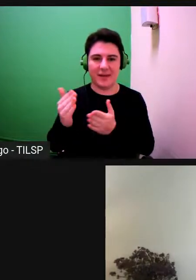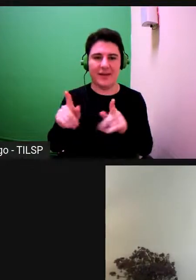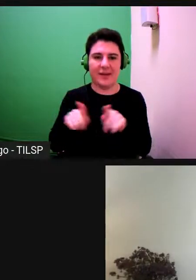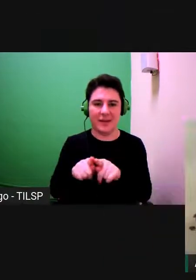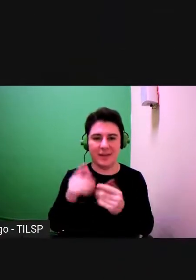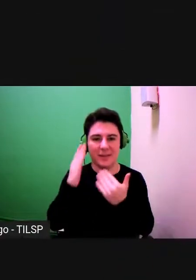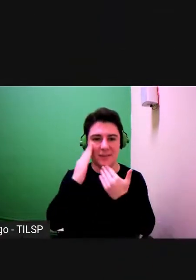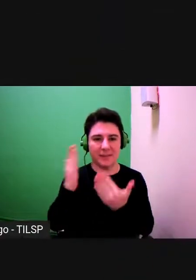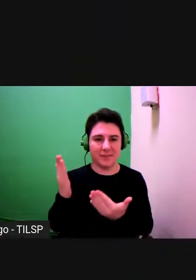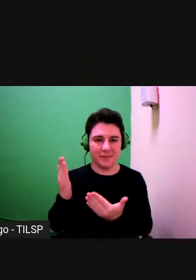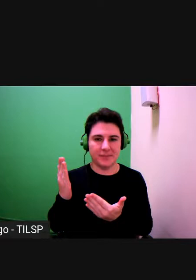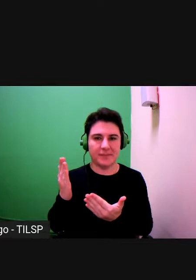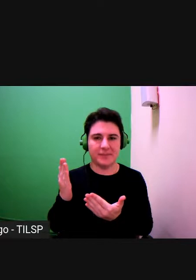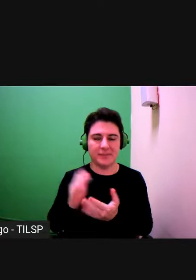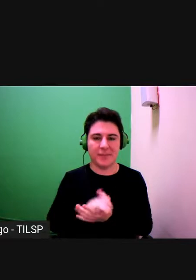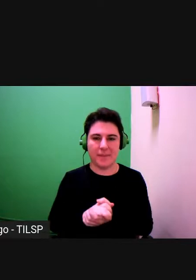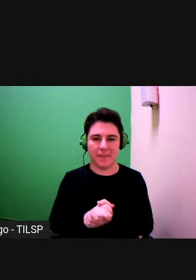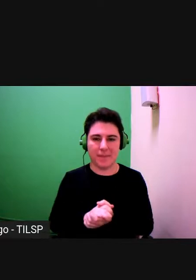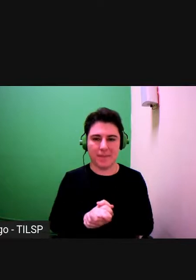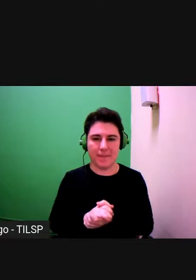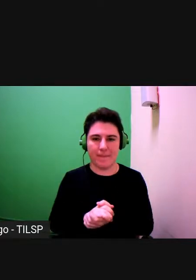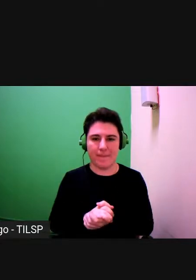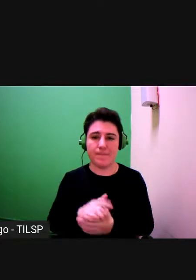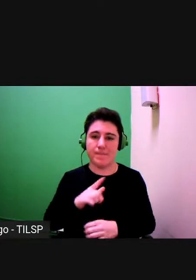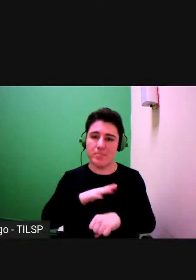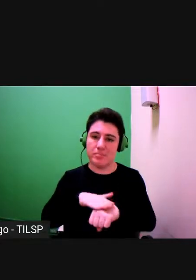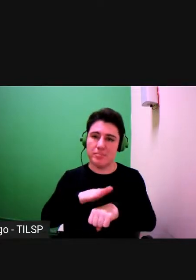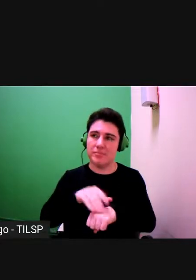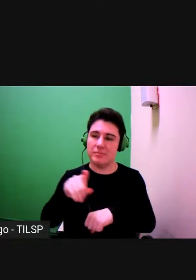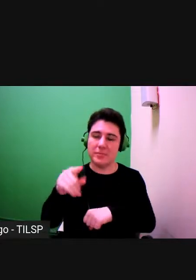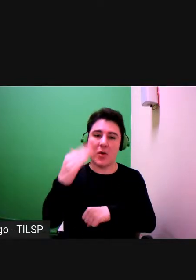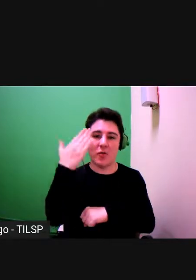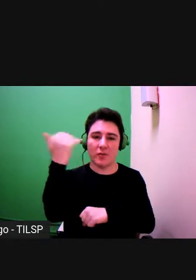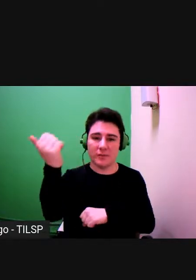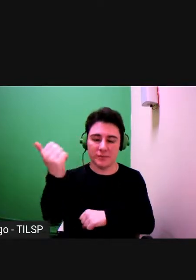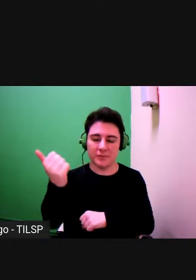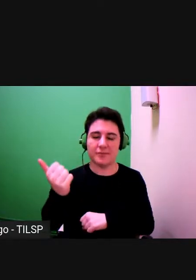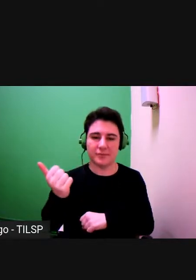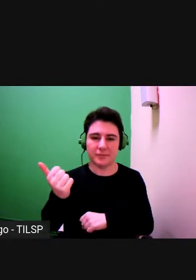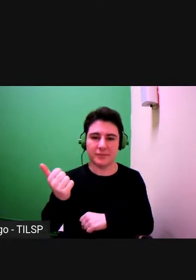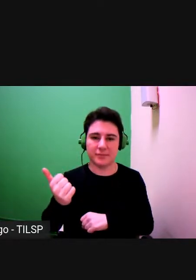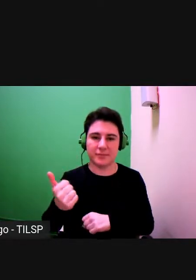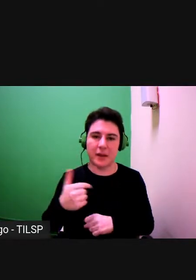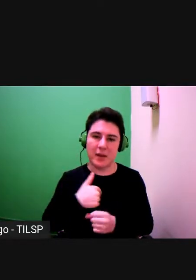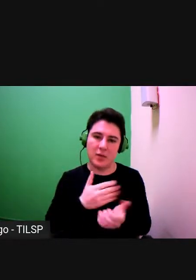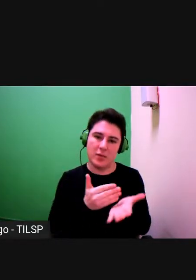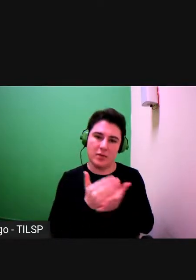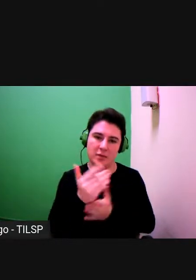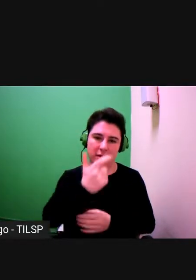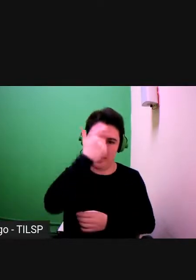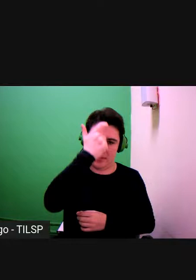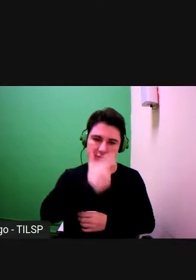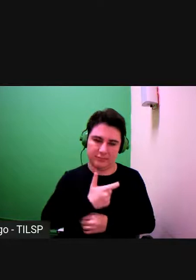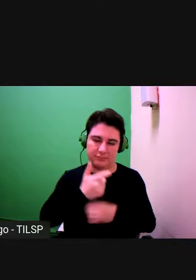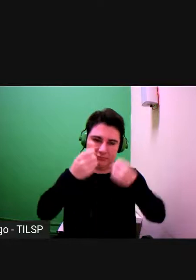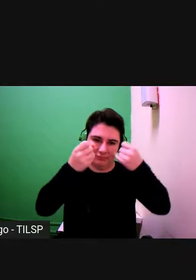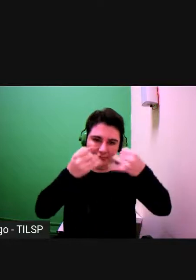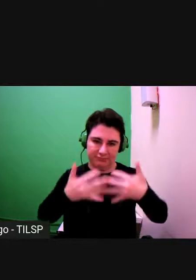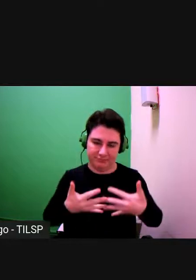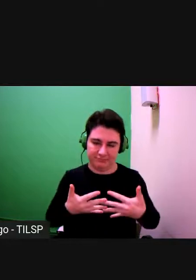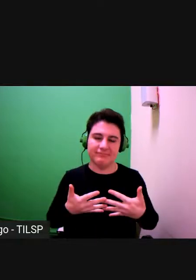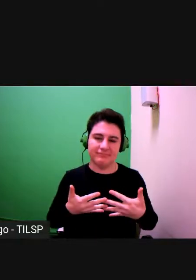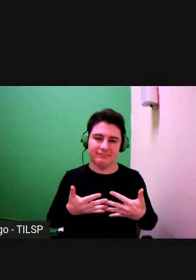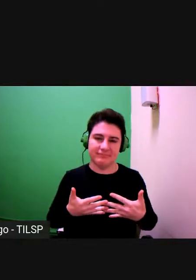a iniciativa e o convite. Vou começar pela minha autodescrição ainda antes disso.